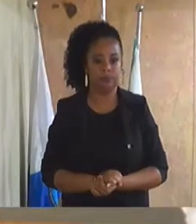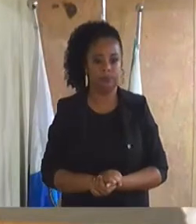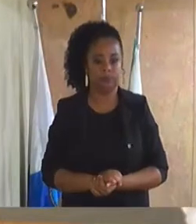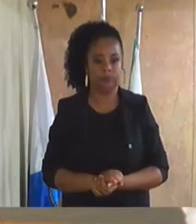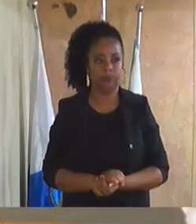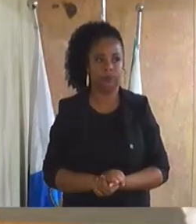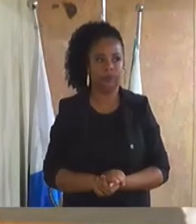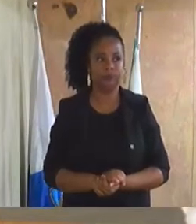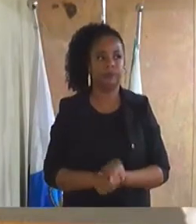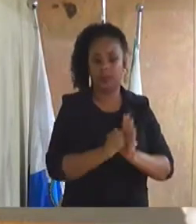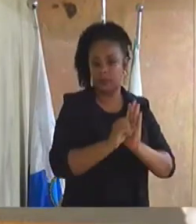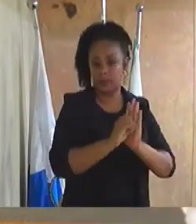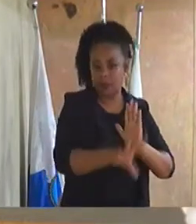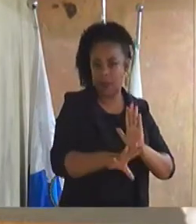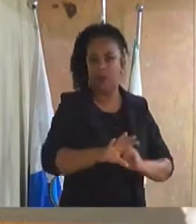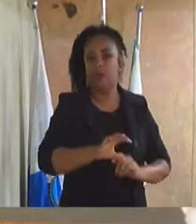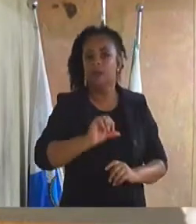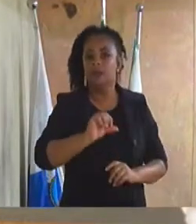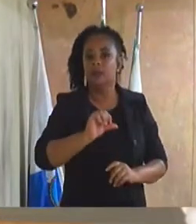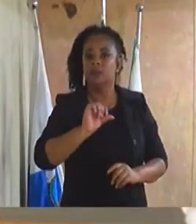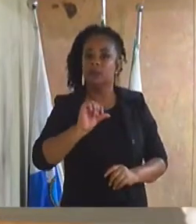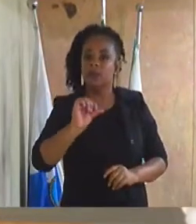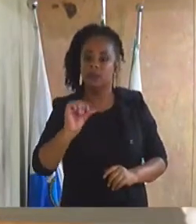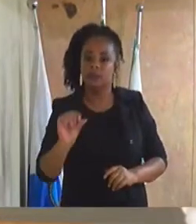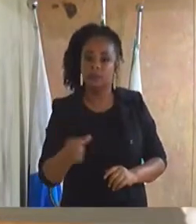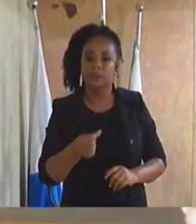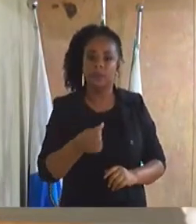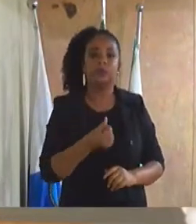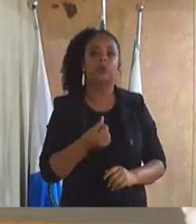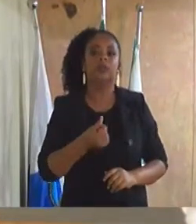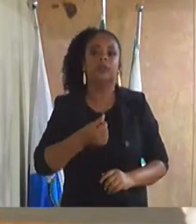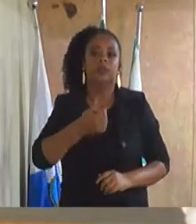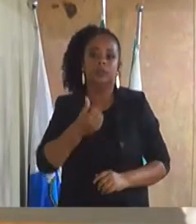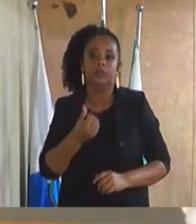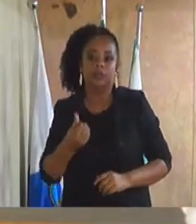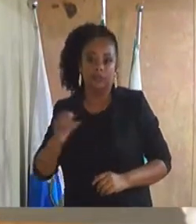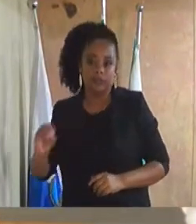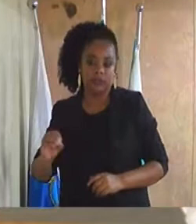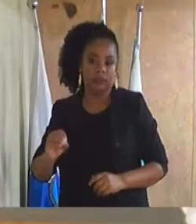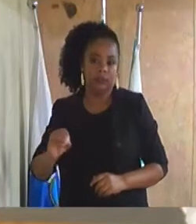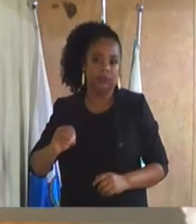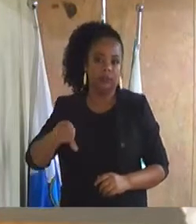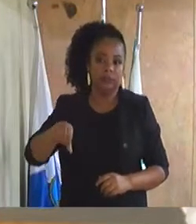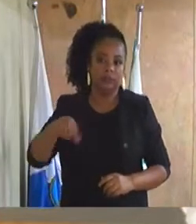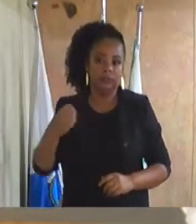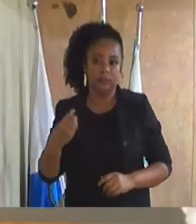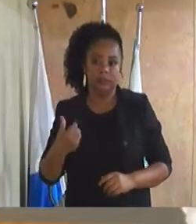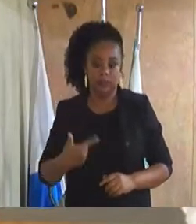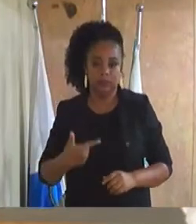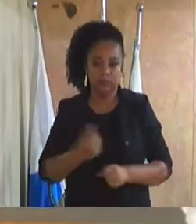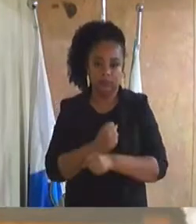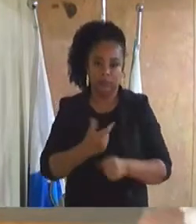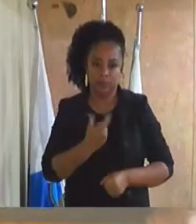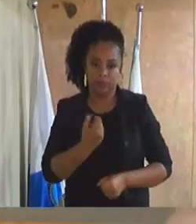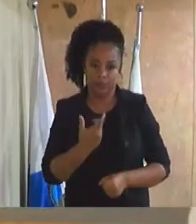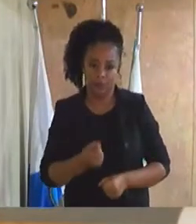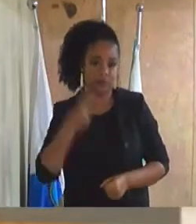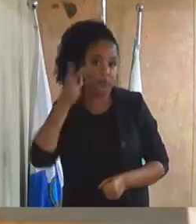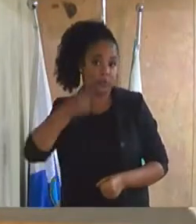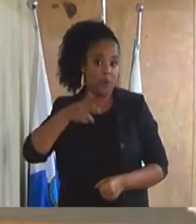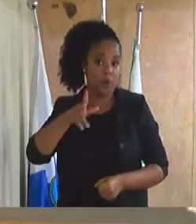Indicação nº 6.06092, 2020, do Excelentíssimo Senhor Vereador Alex Rosa,